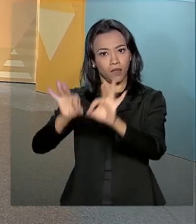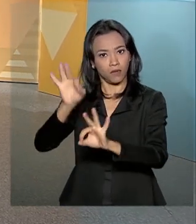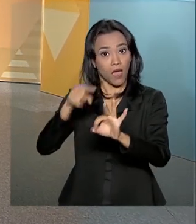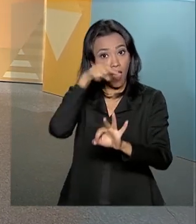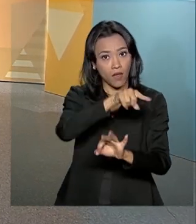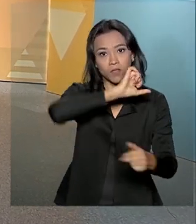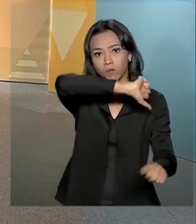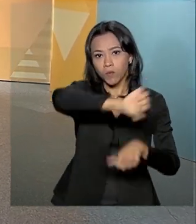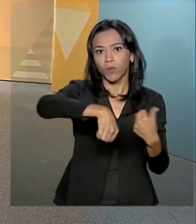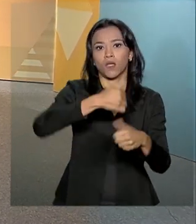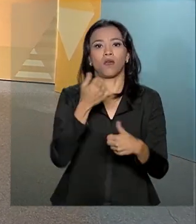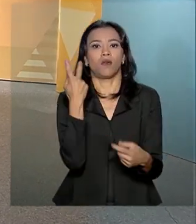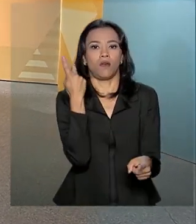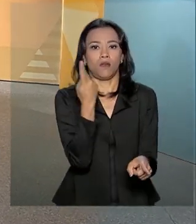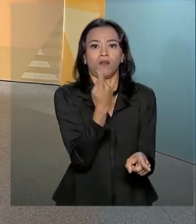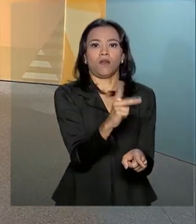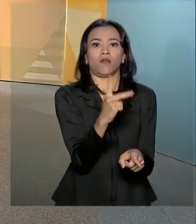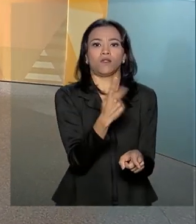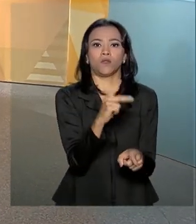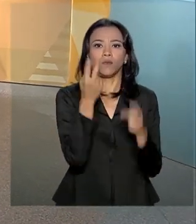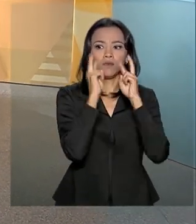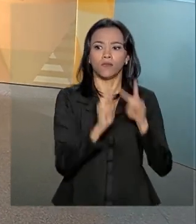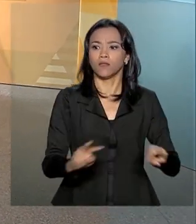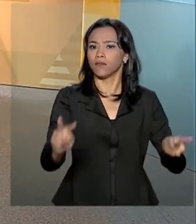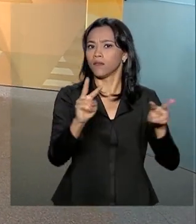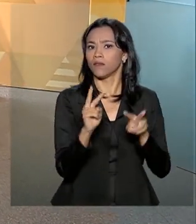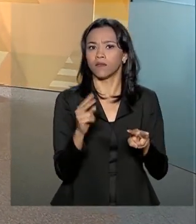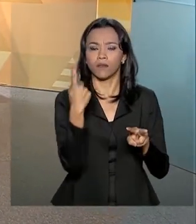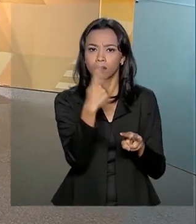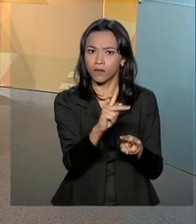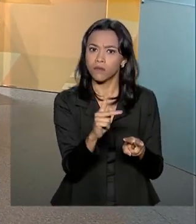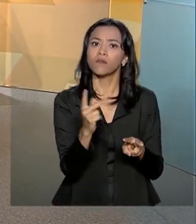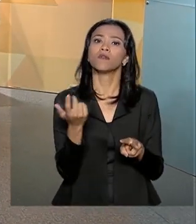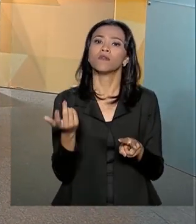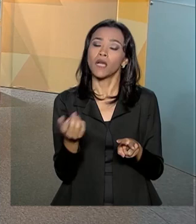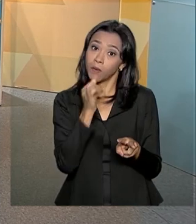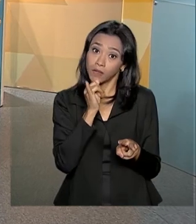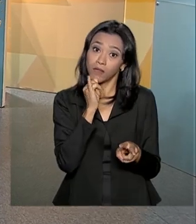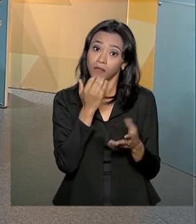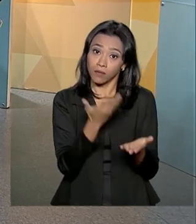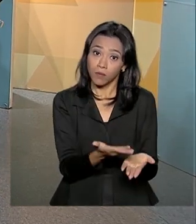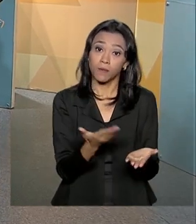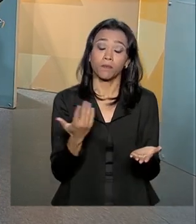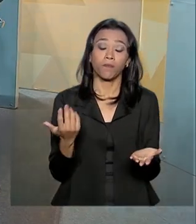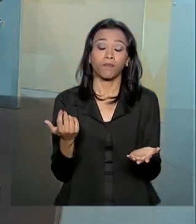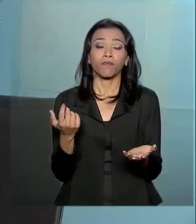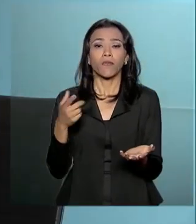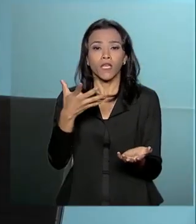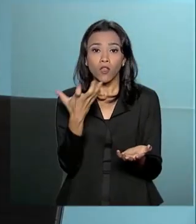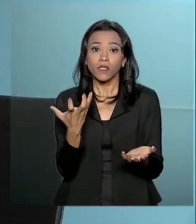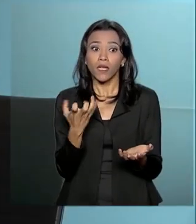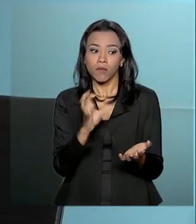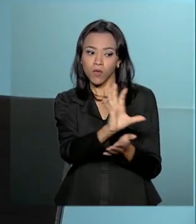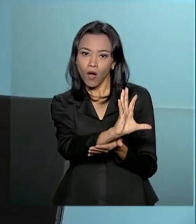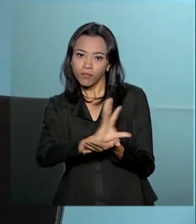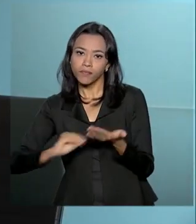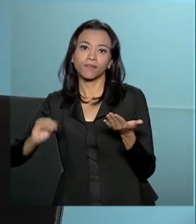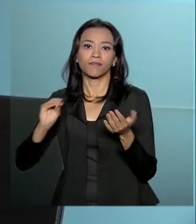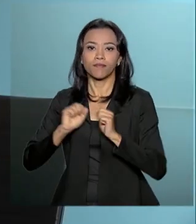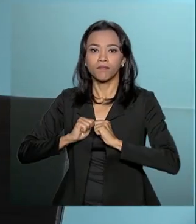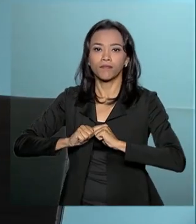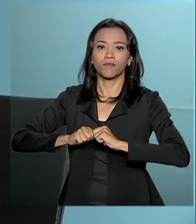empresas modificaram sua visibilidade no mundo. A Siemens é um exemplo disso. E a gente quer replicar isso no governo.